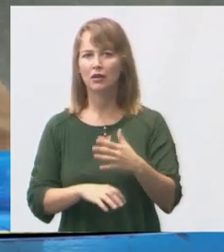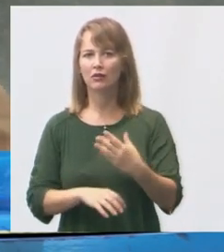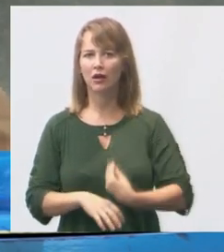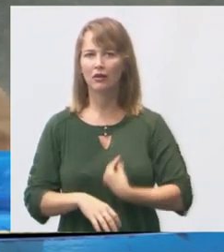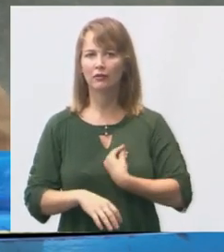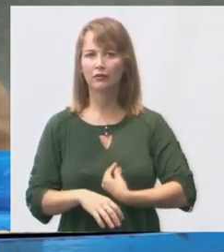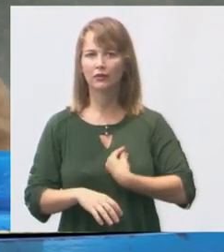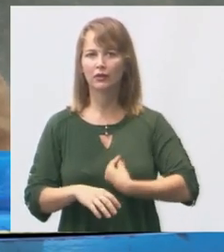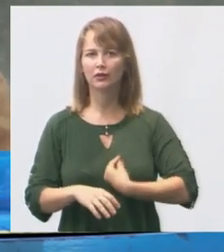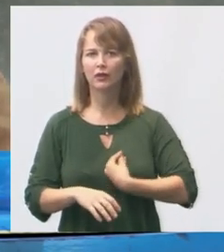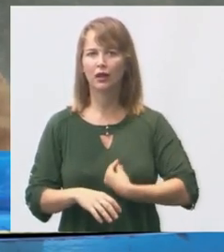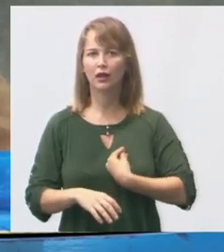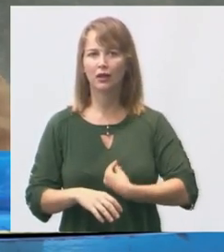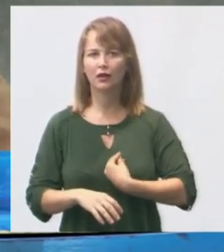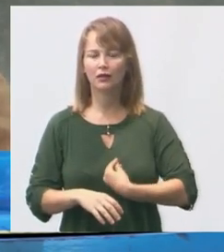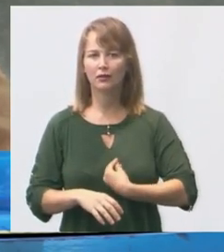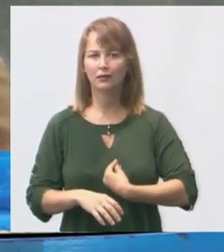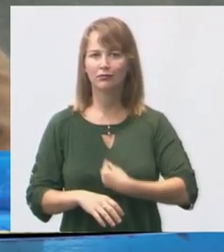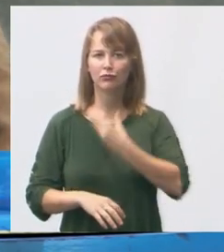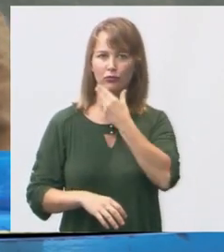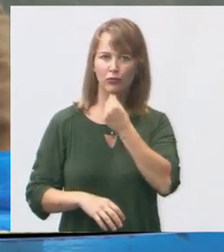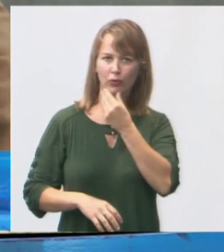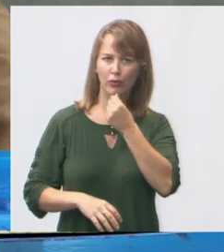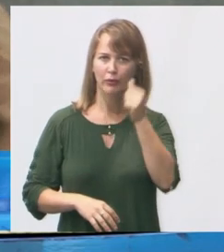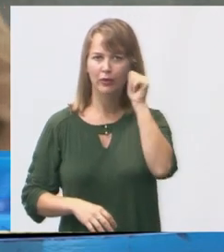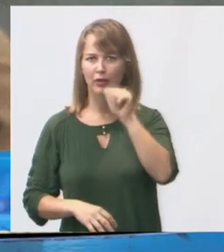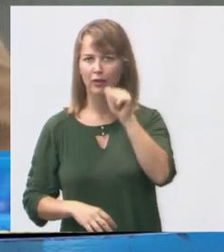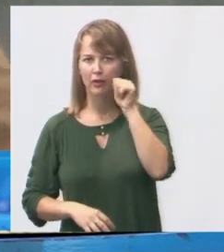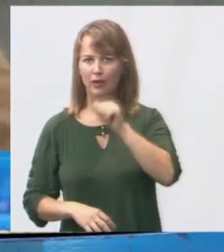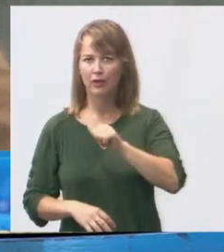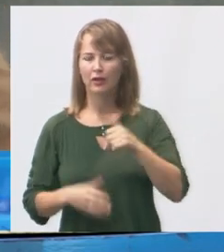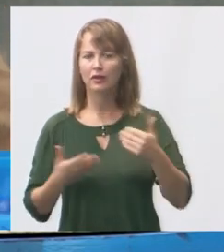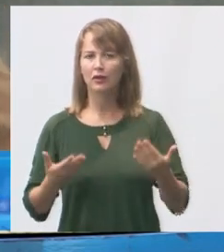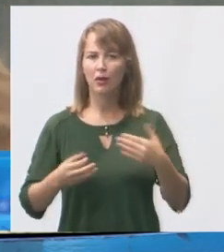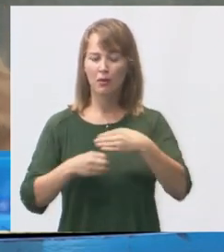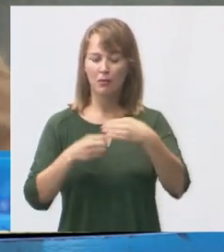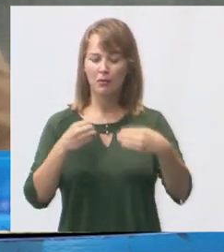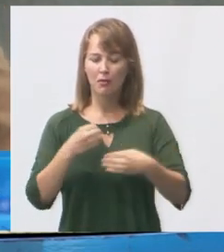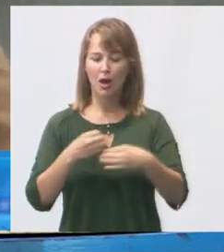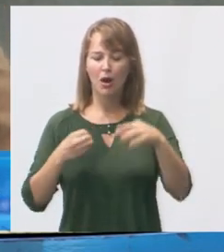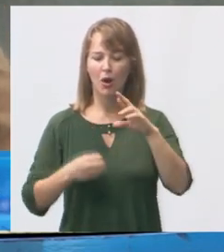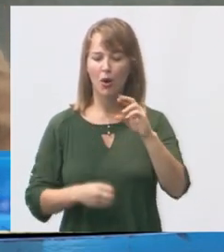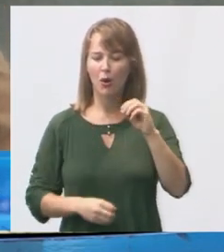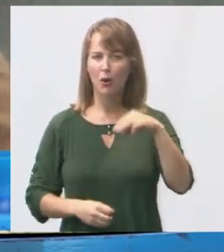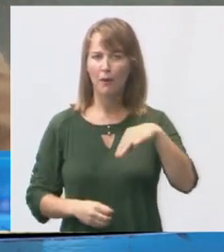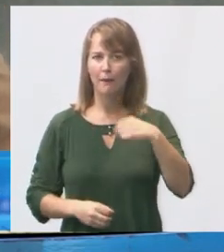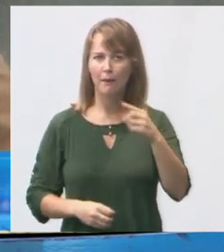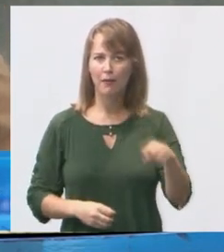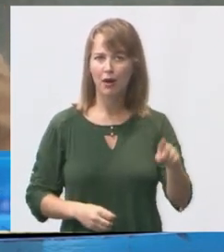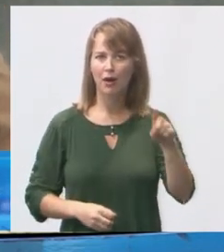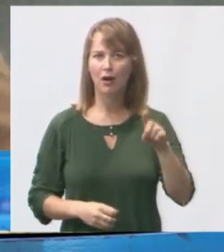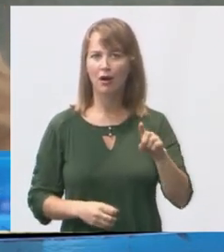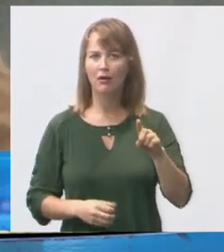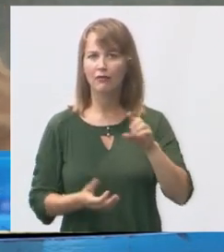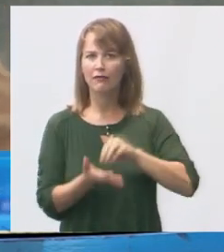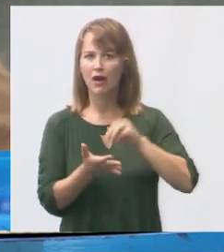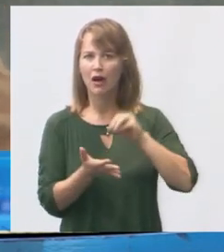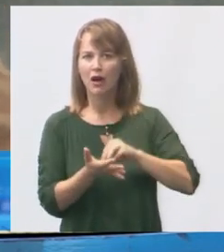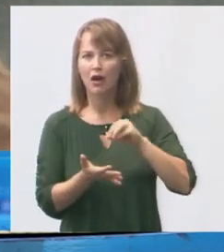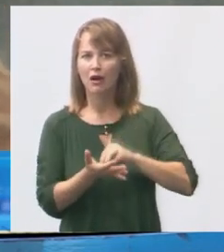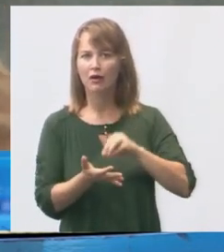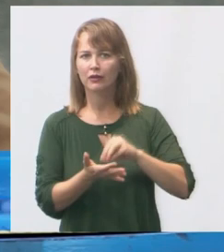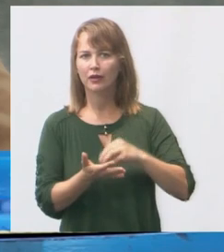homem e na vida da mulher. Então, o bairro Romão, além de estar desassistido de algumas coisas